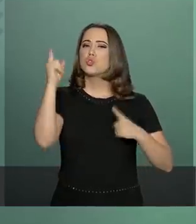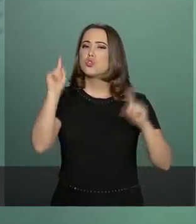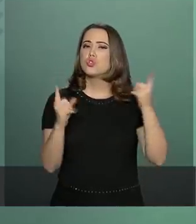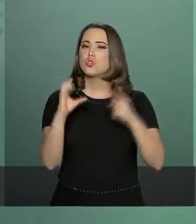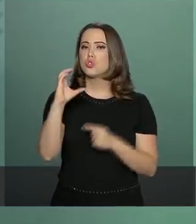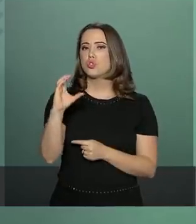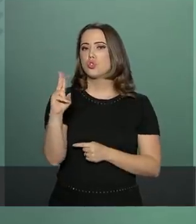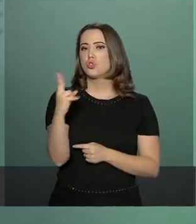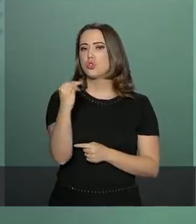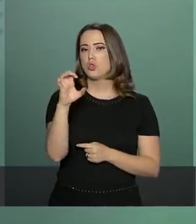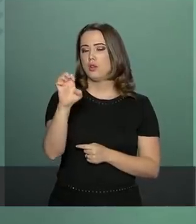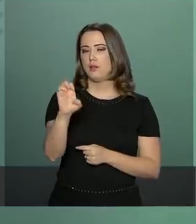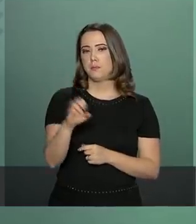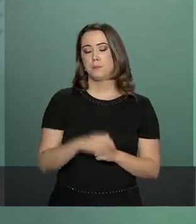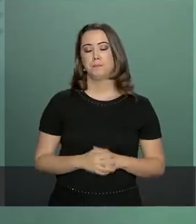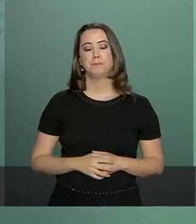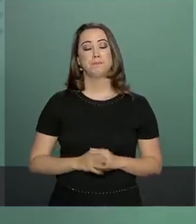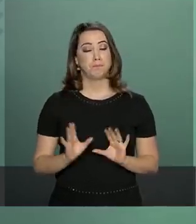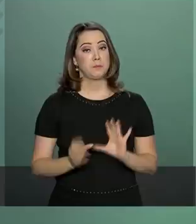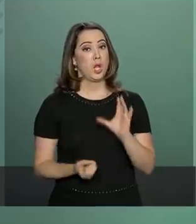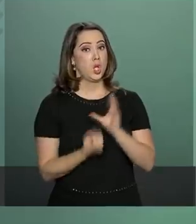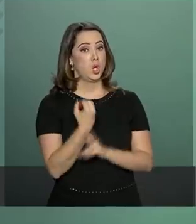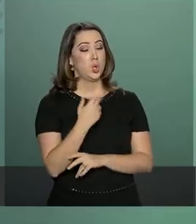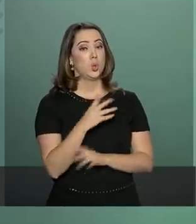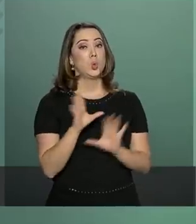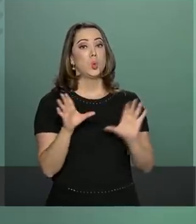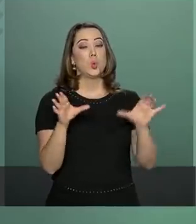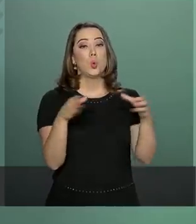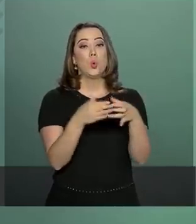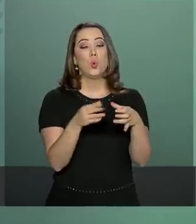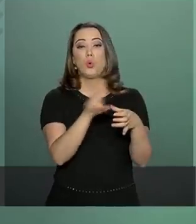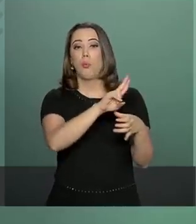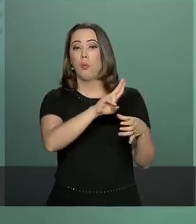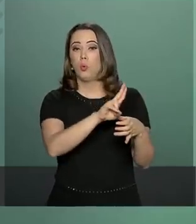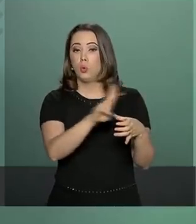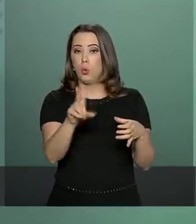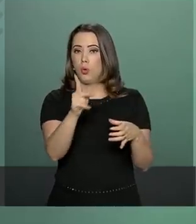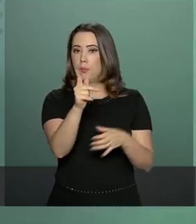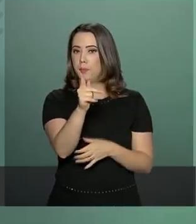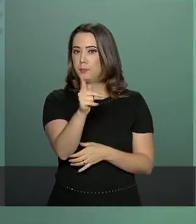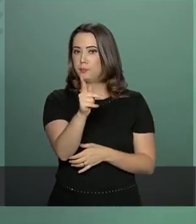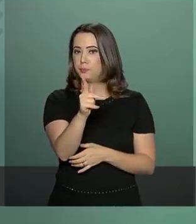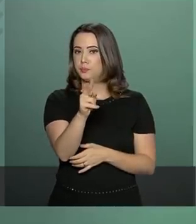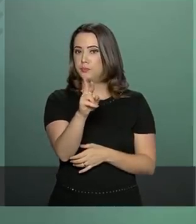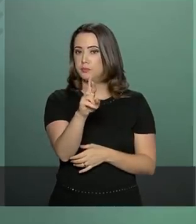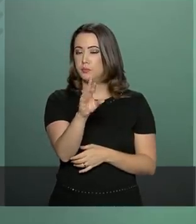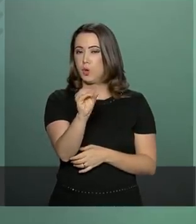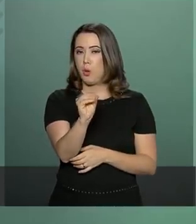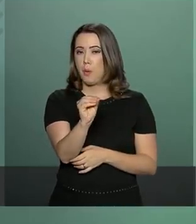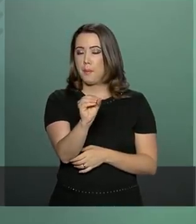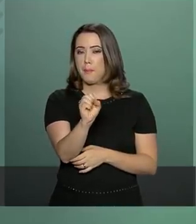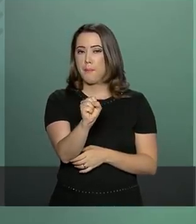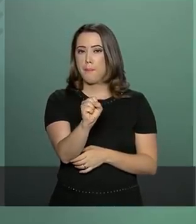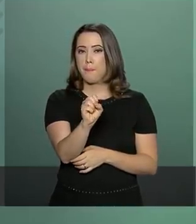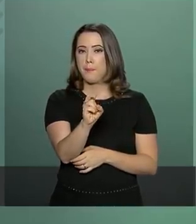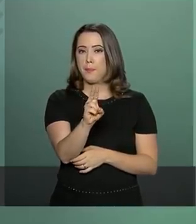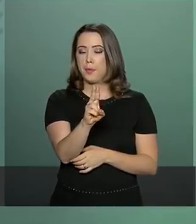a criação deste novo organismo trará maior flexibilidade e